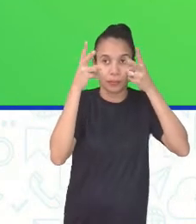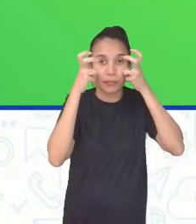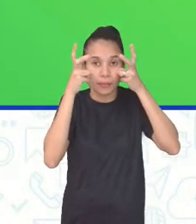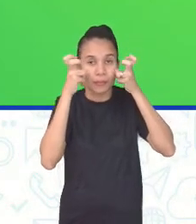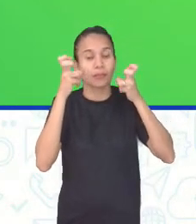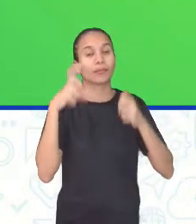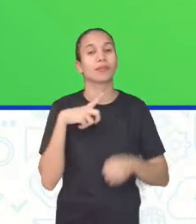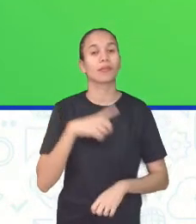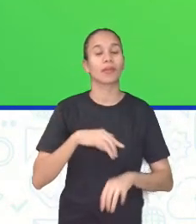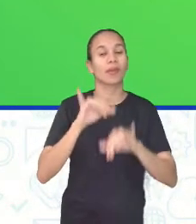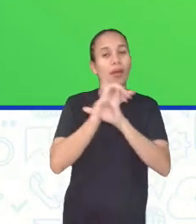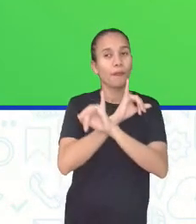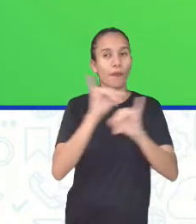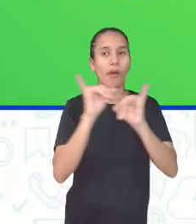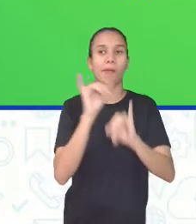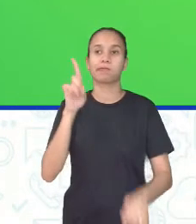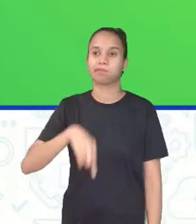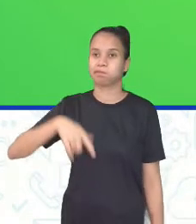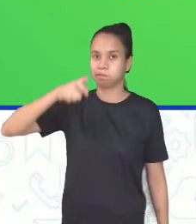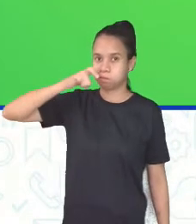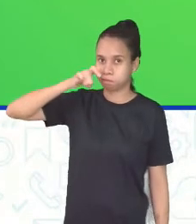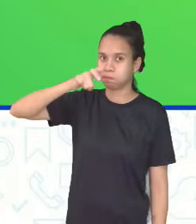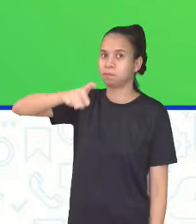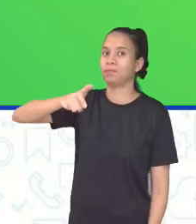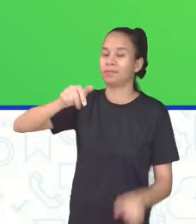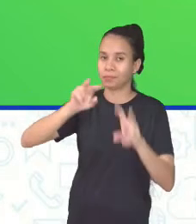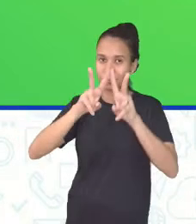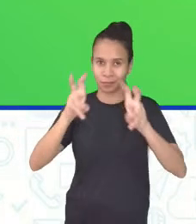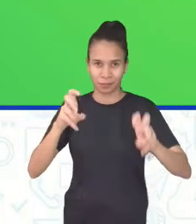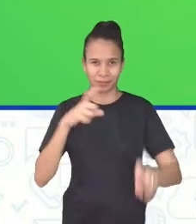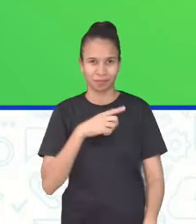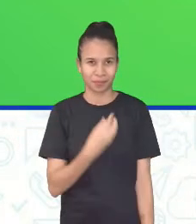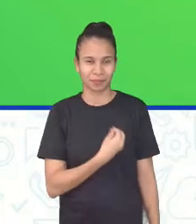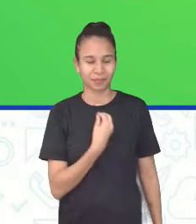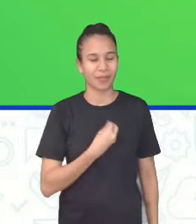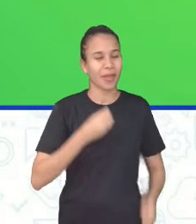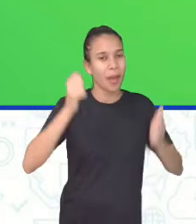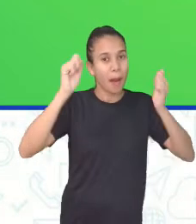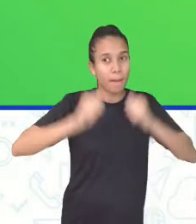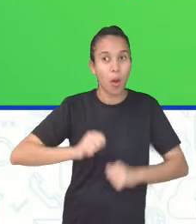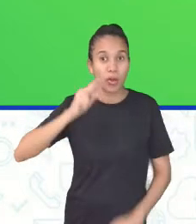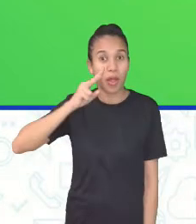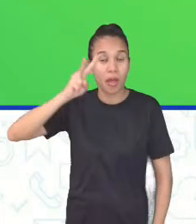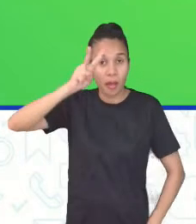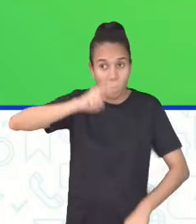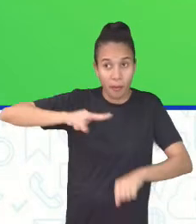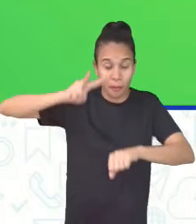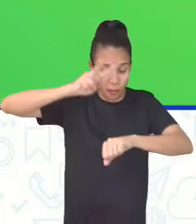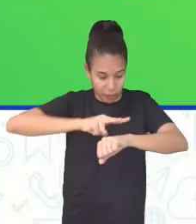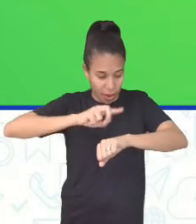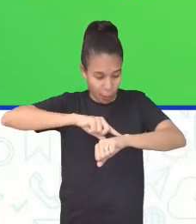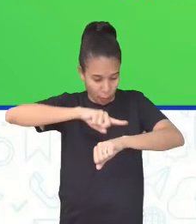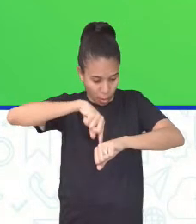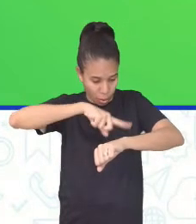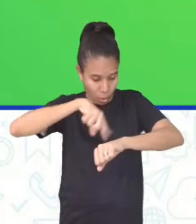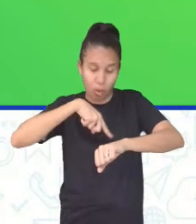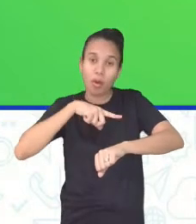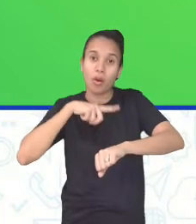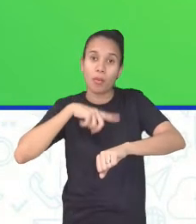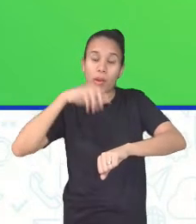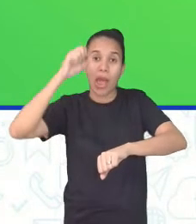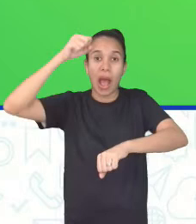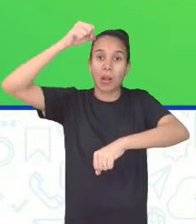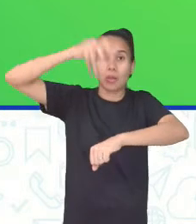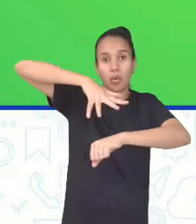algumas informações bem interessantes a respeito da visão. É possível enxergar o relógio, pois a luz chegou